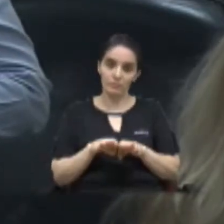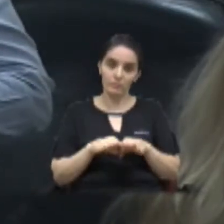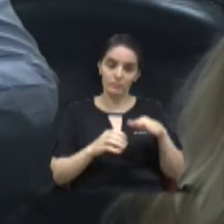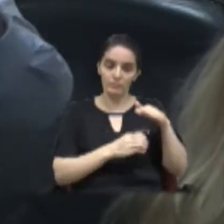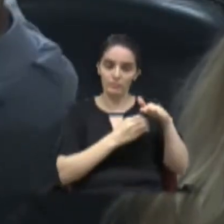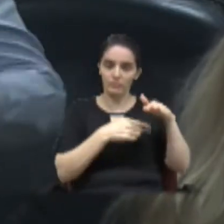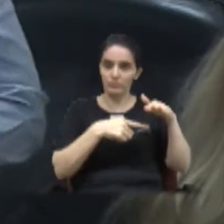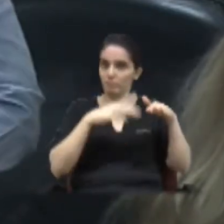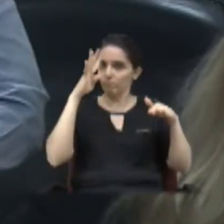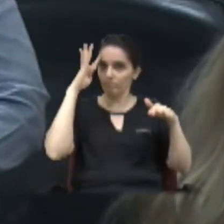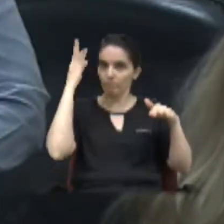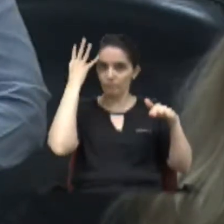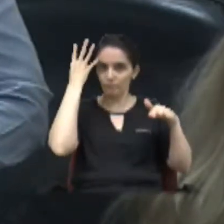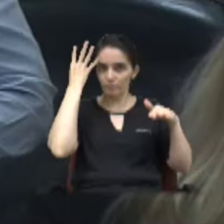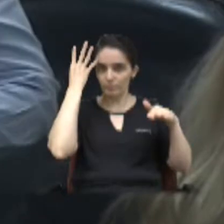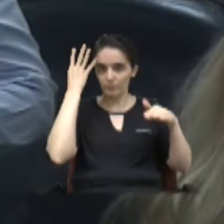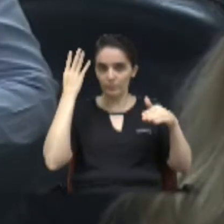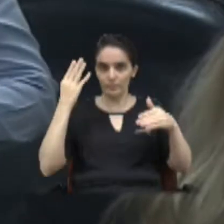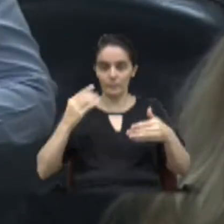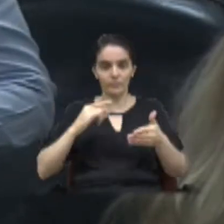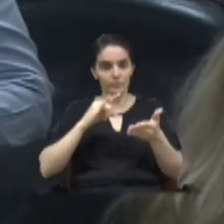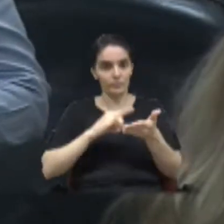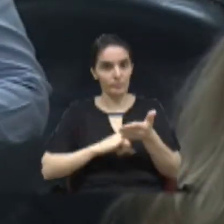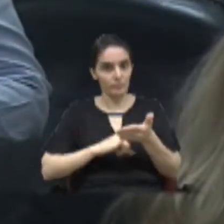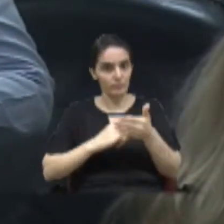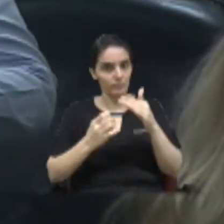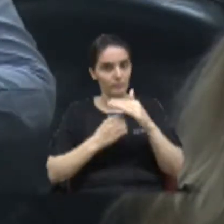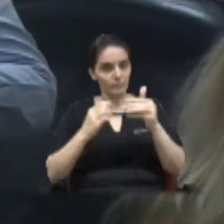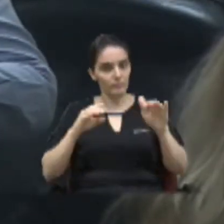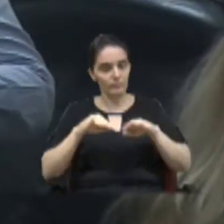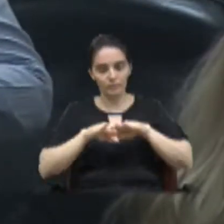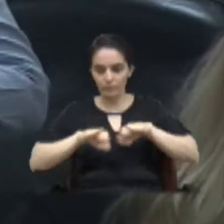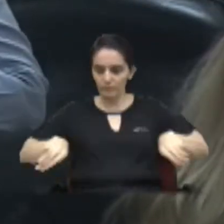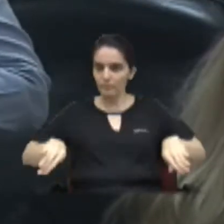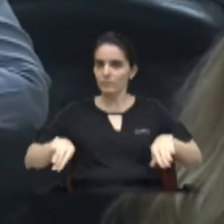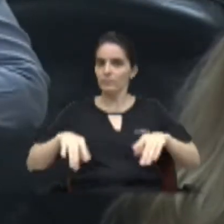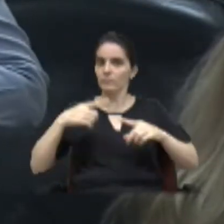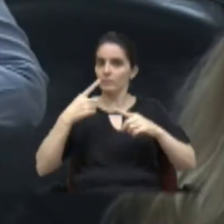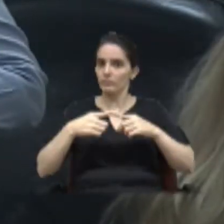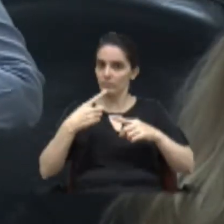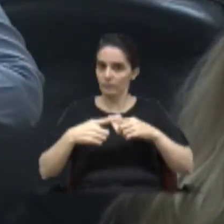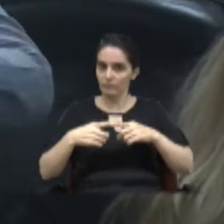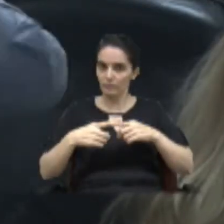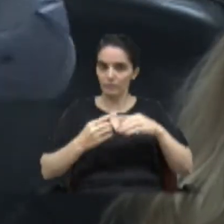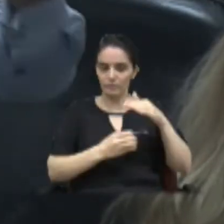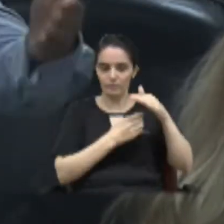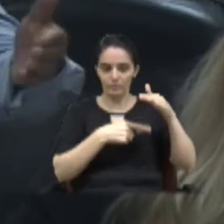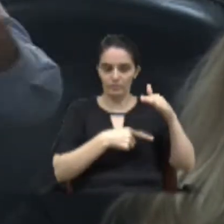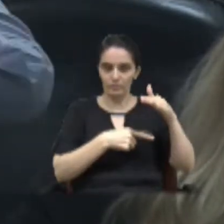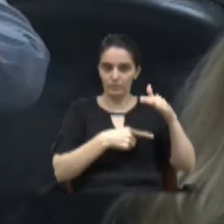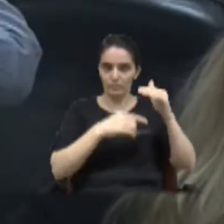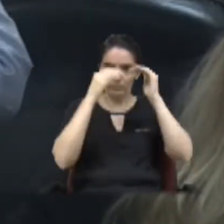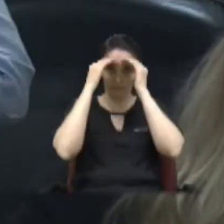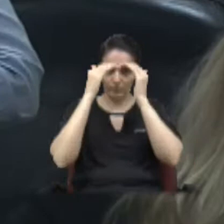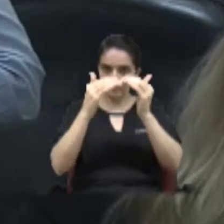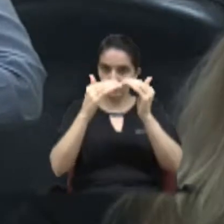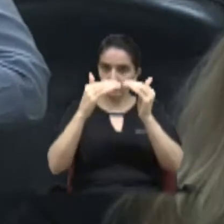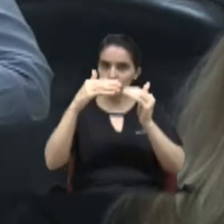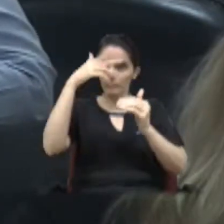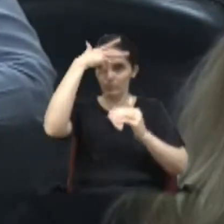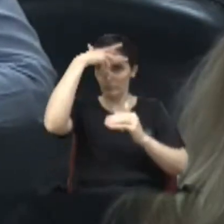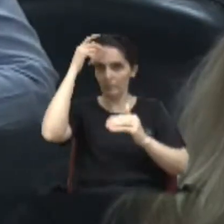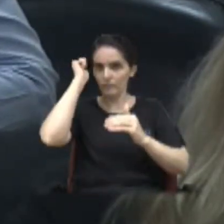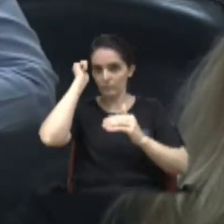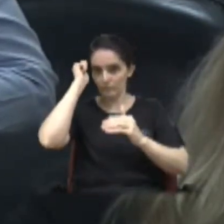resolva, se rompa o contrato. O contrato foi feito para que duas partes cumpram. Um tem o dever e outro